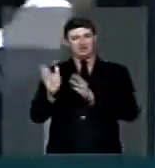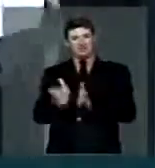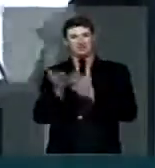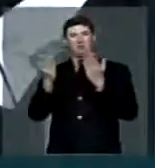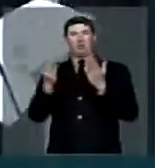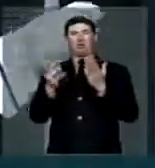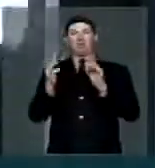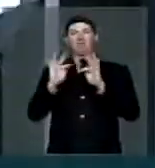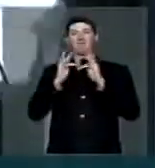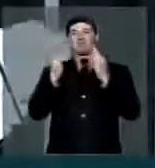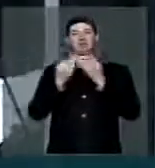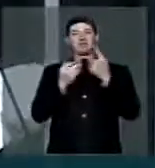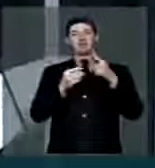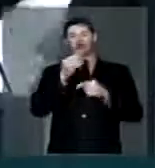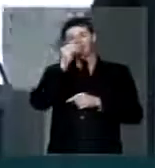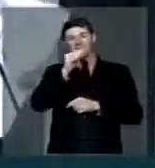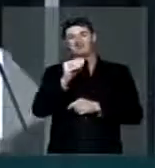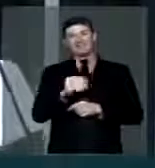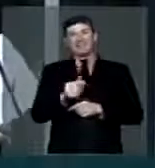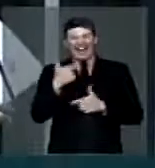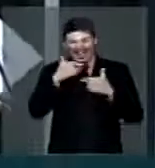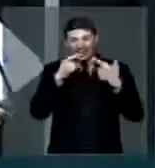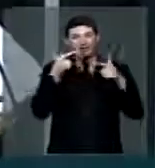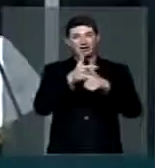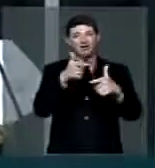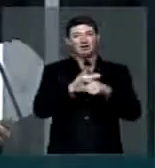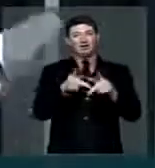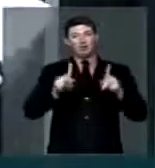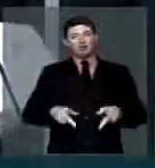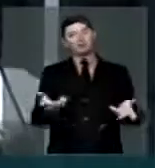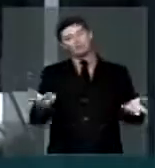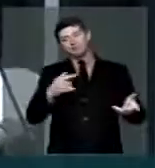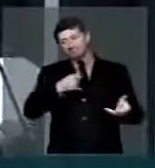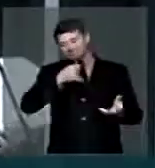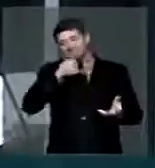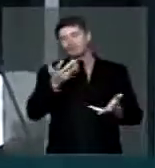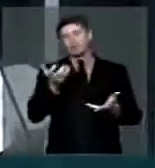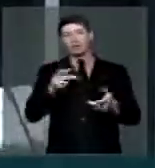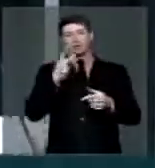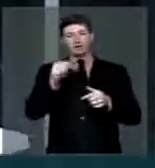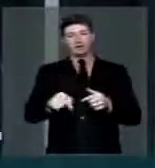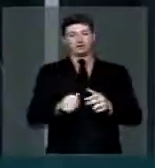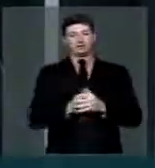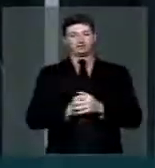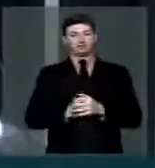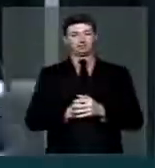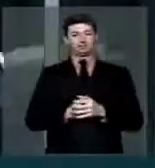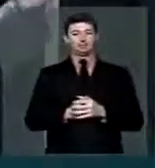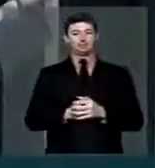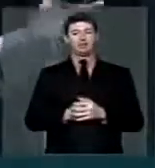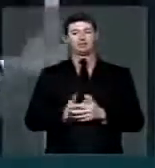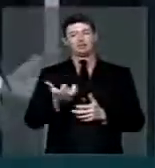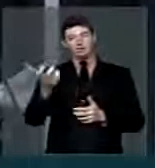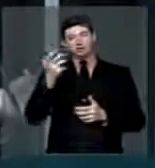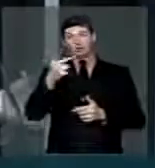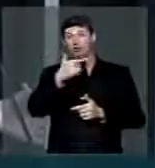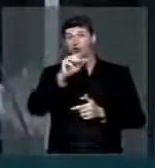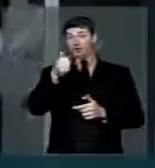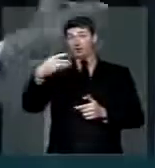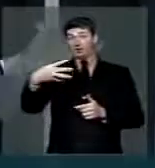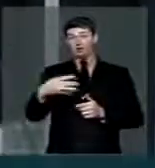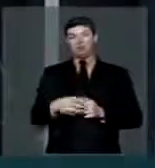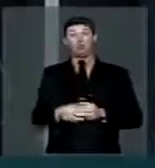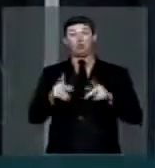com uma família que debocha do povo maranhão. Seria esse registro, infelizmente, fazer esse registro lamentável, e espero que em 2014